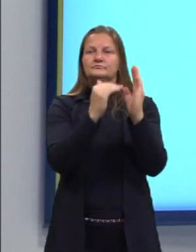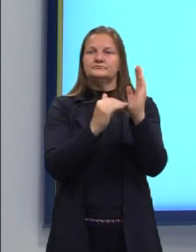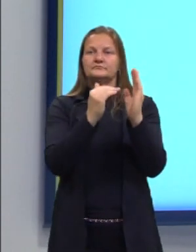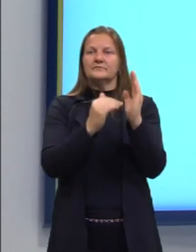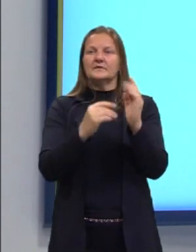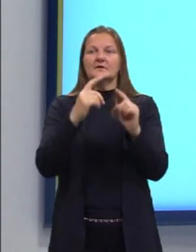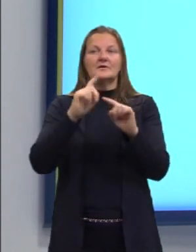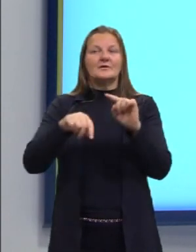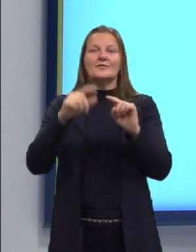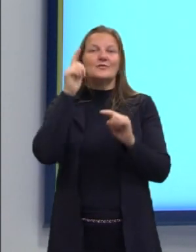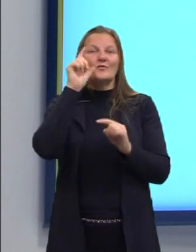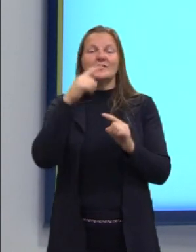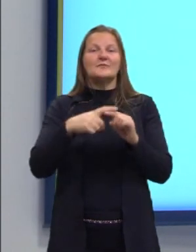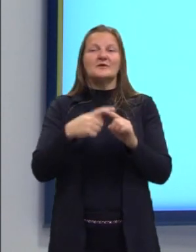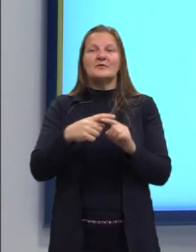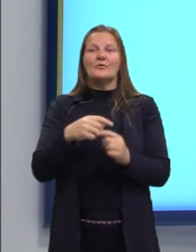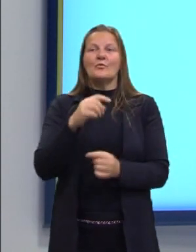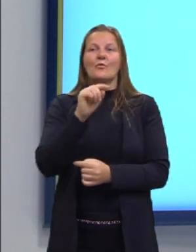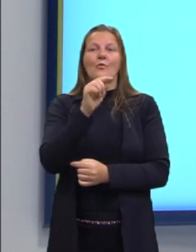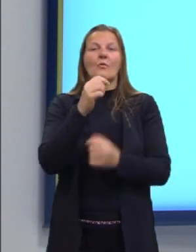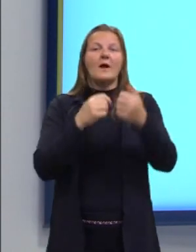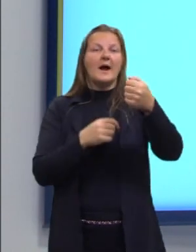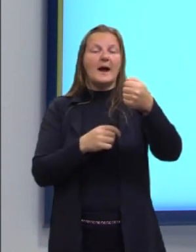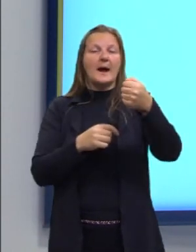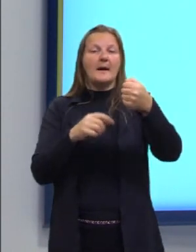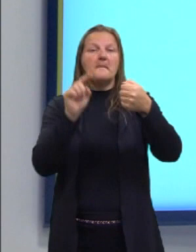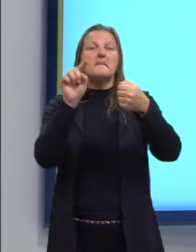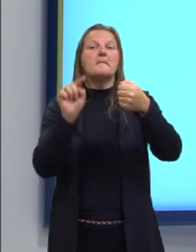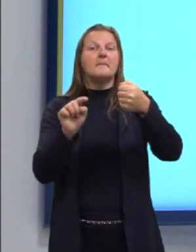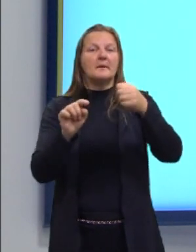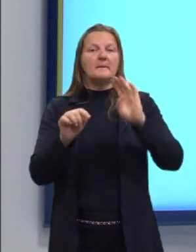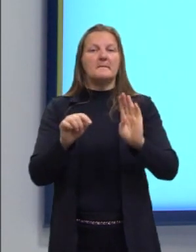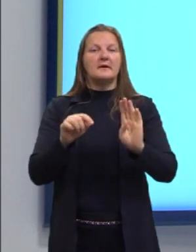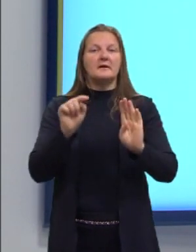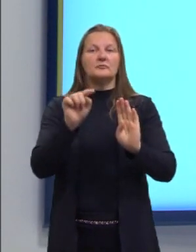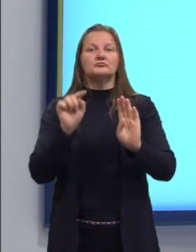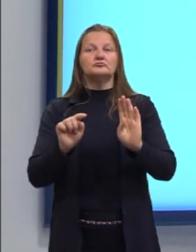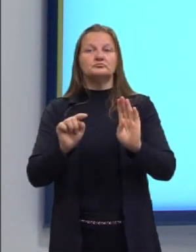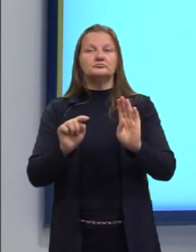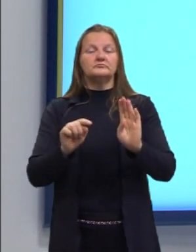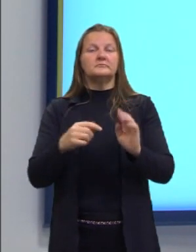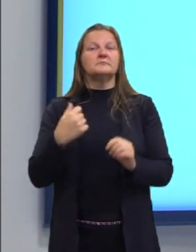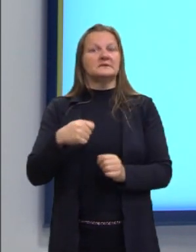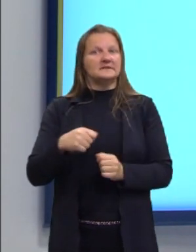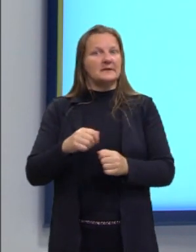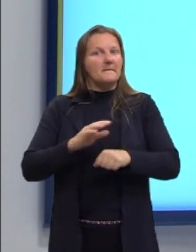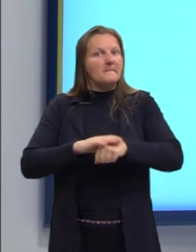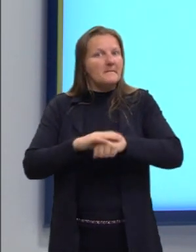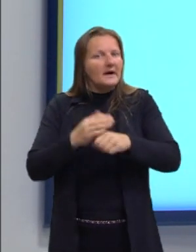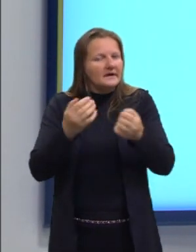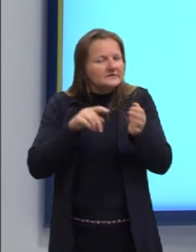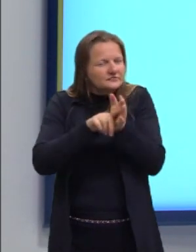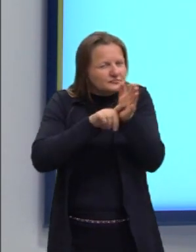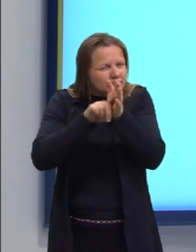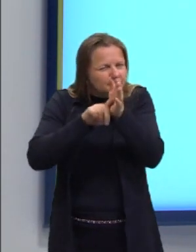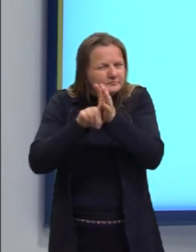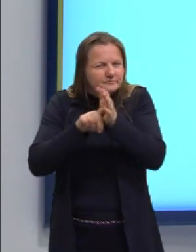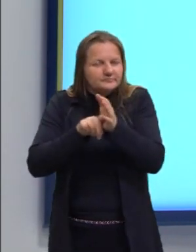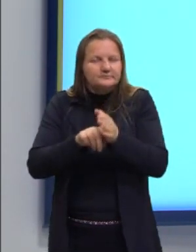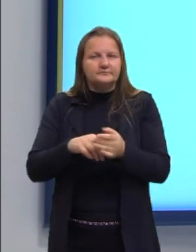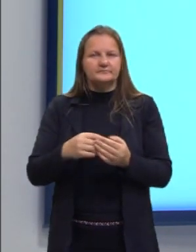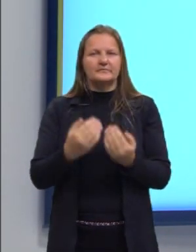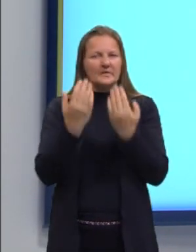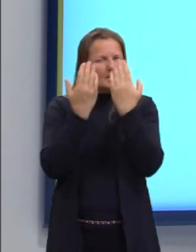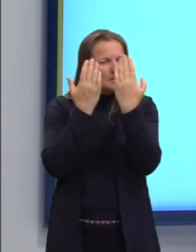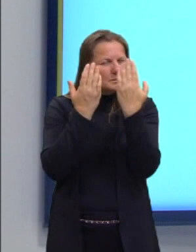consegue resolver, porque eu não sei o valor do A e eu não sei o valor do B. Então, a gente ainda precisa dar mais uma analisada. O que